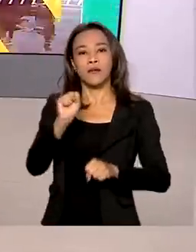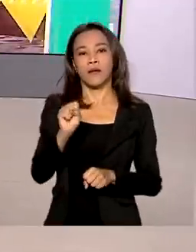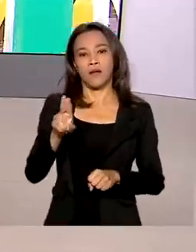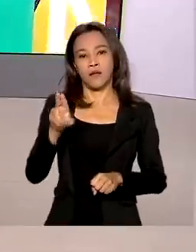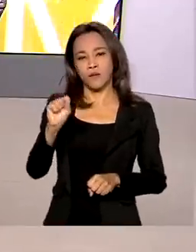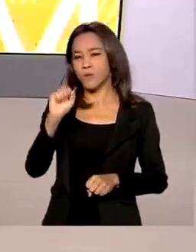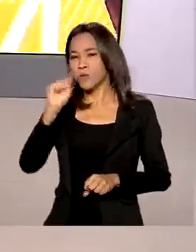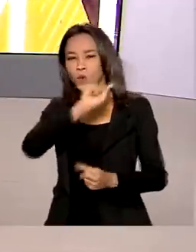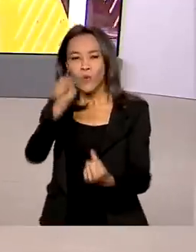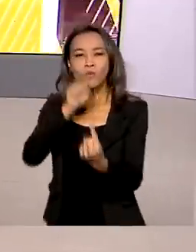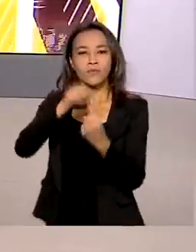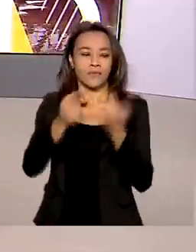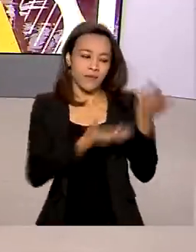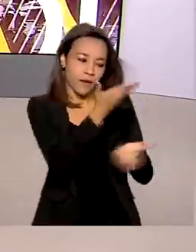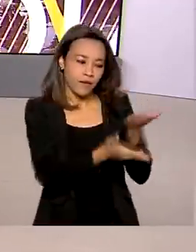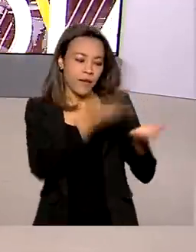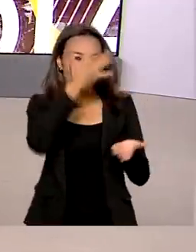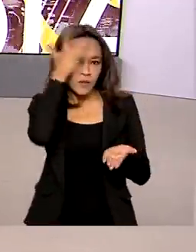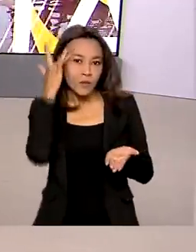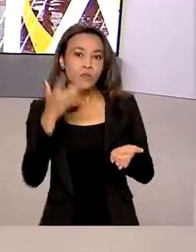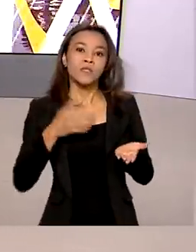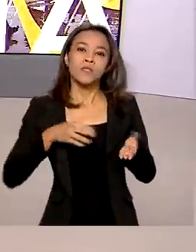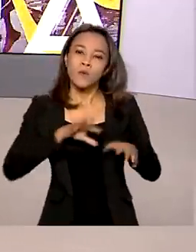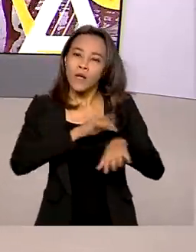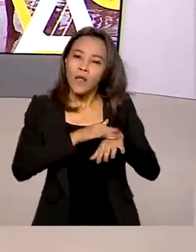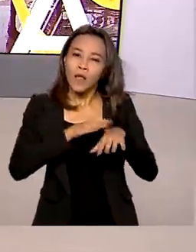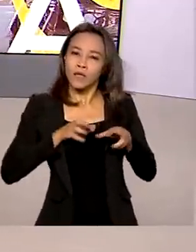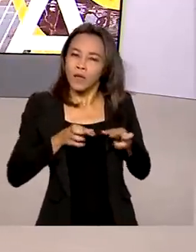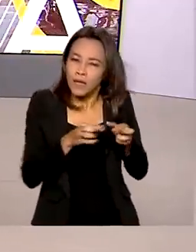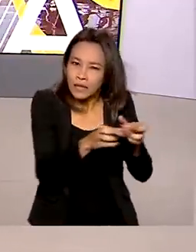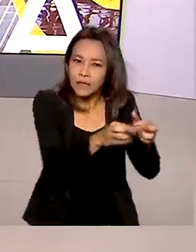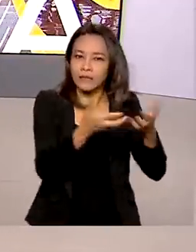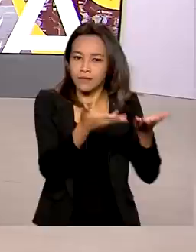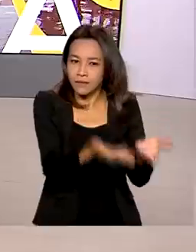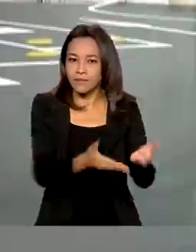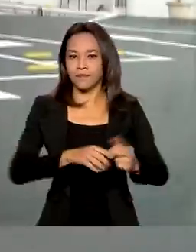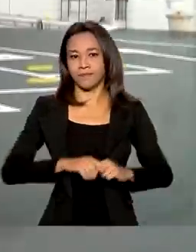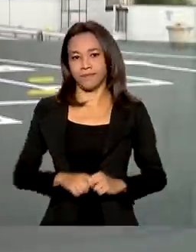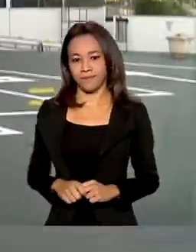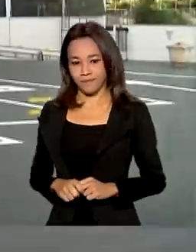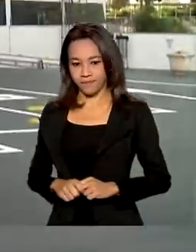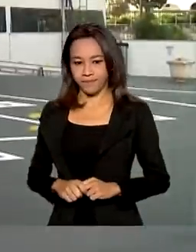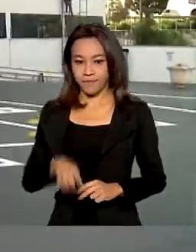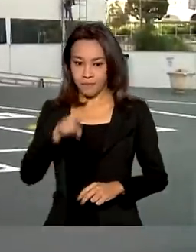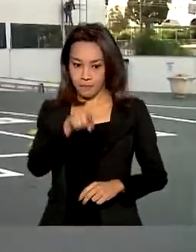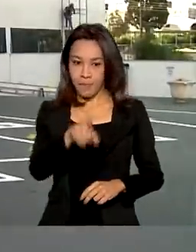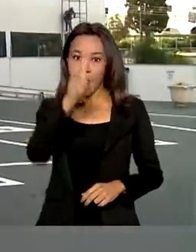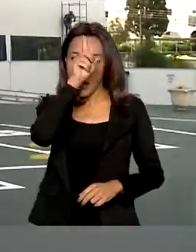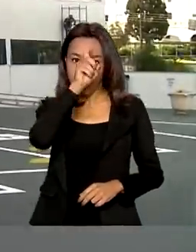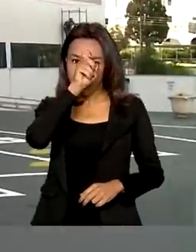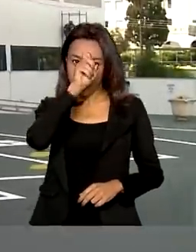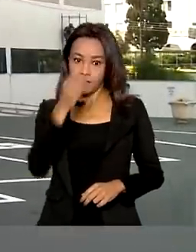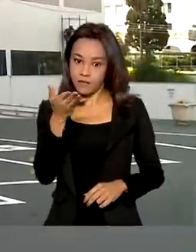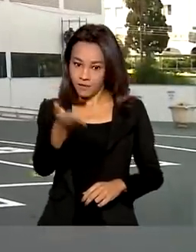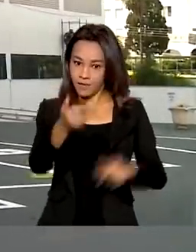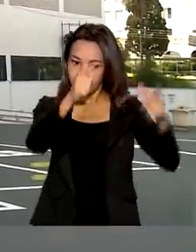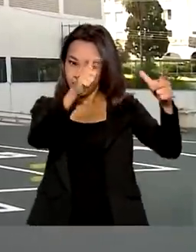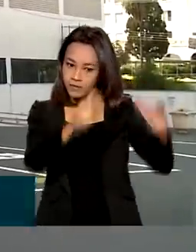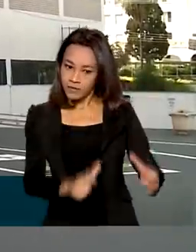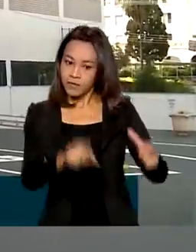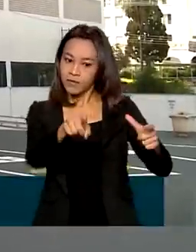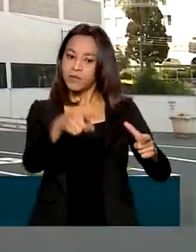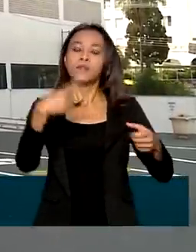para tratar pacientes com câncer com atendimento de alta complexidade. O Hospital Regional do Câncer de